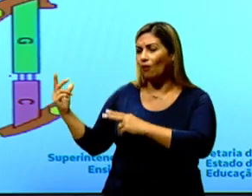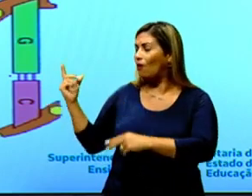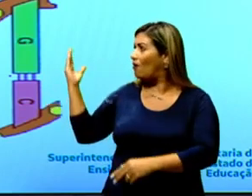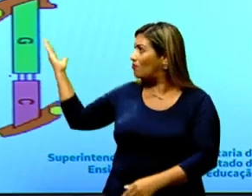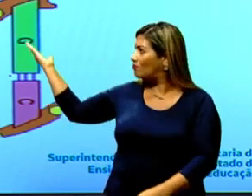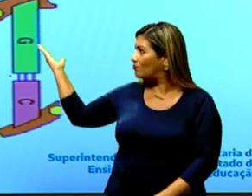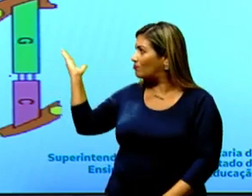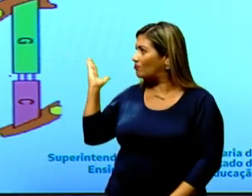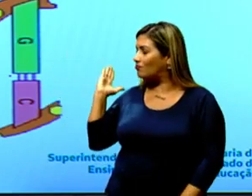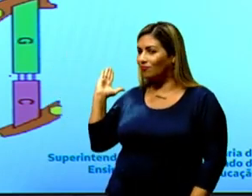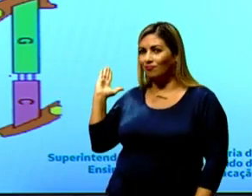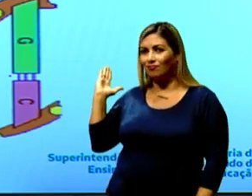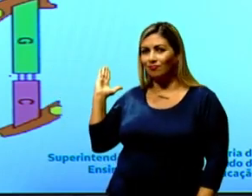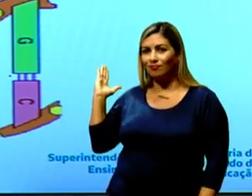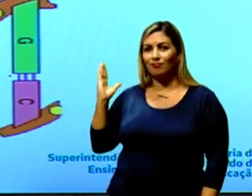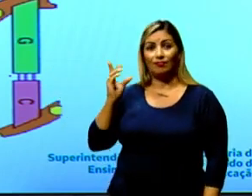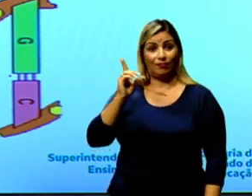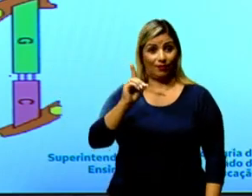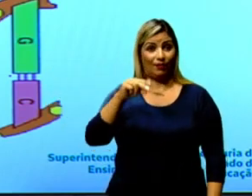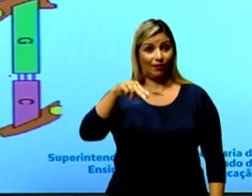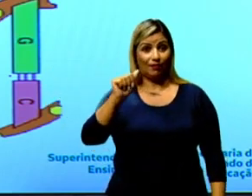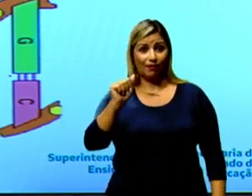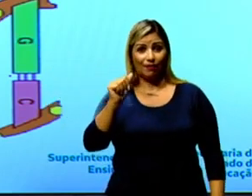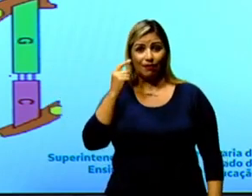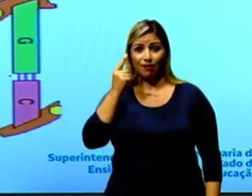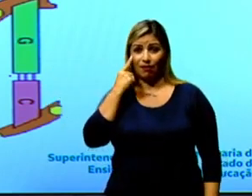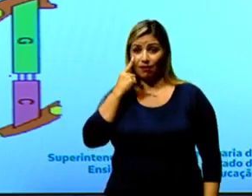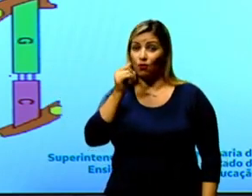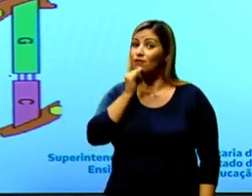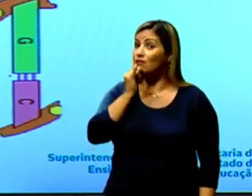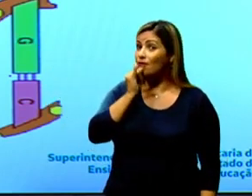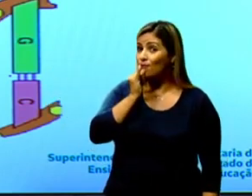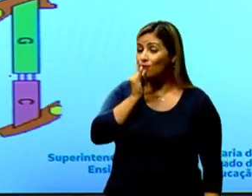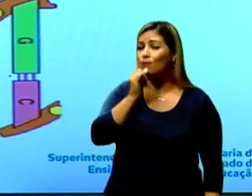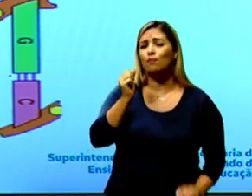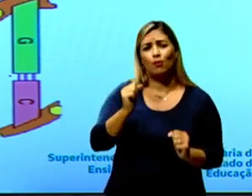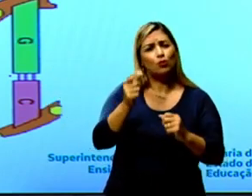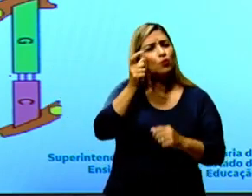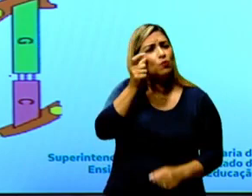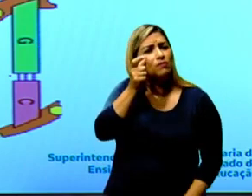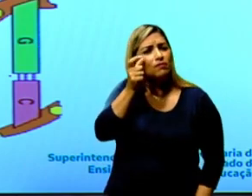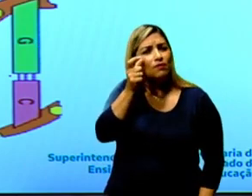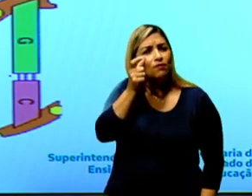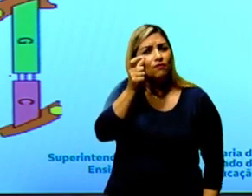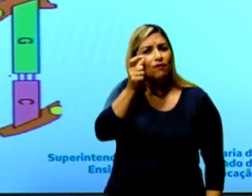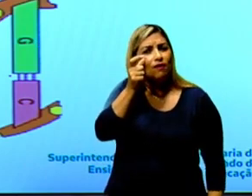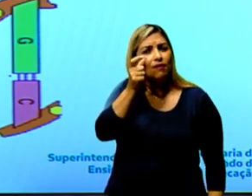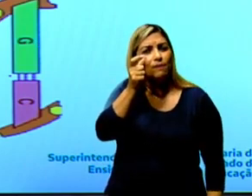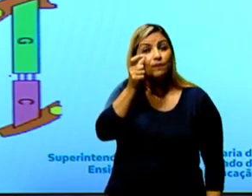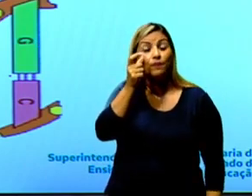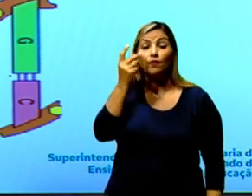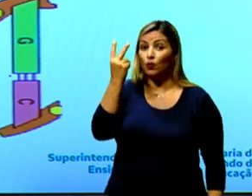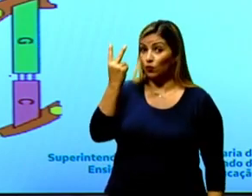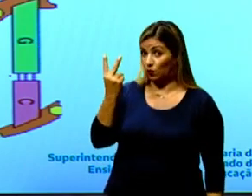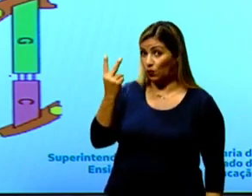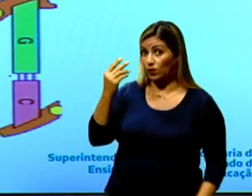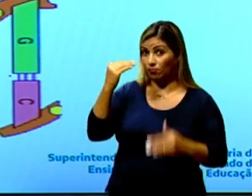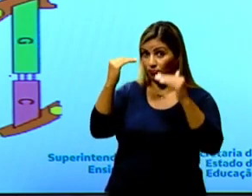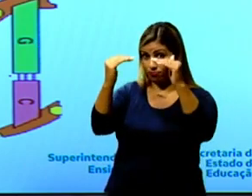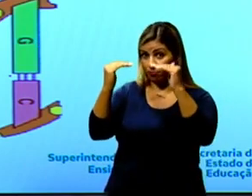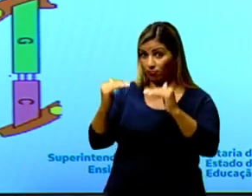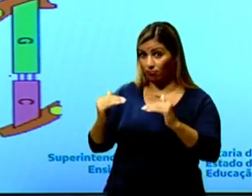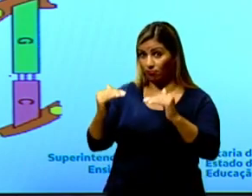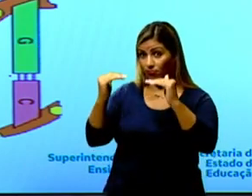da molécula de DNA. Aqui no caso deste exemplo, você pode observar que nos dois segmentos,